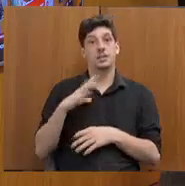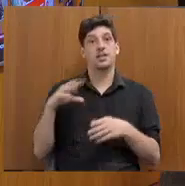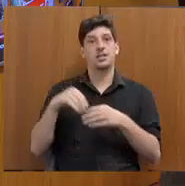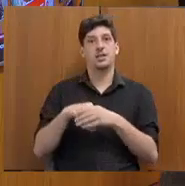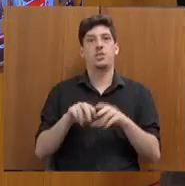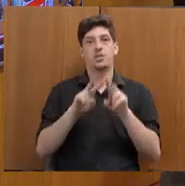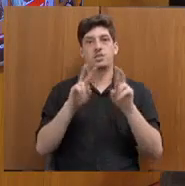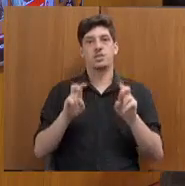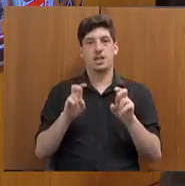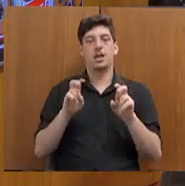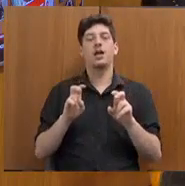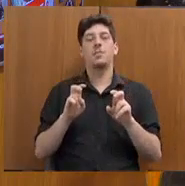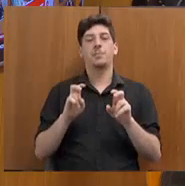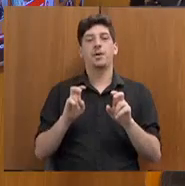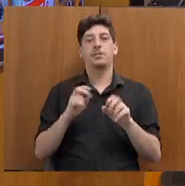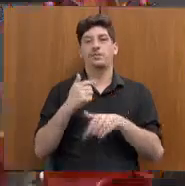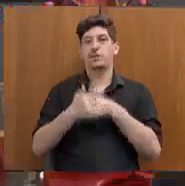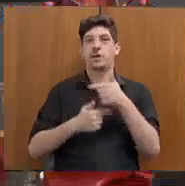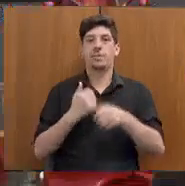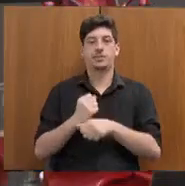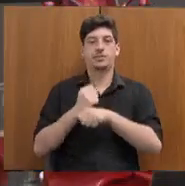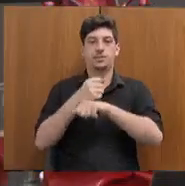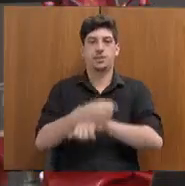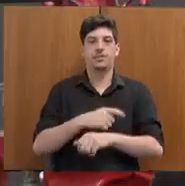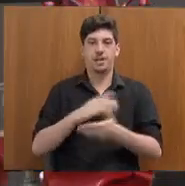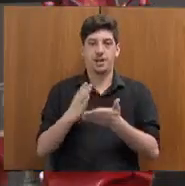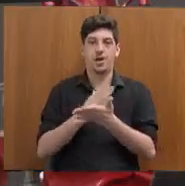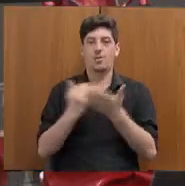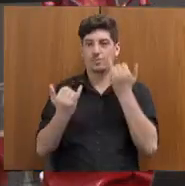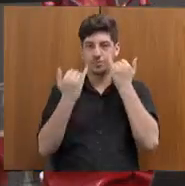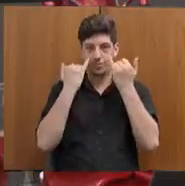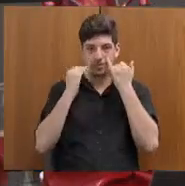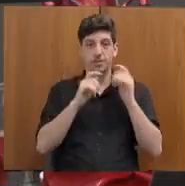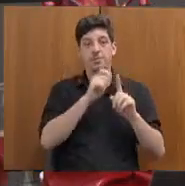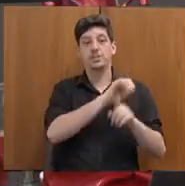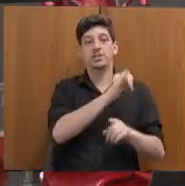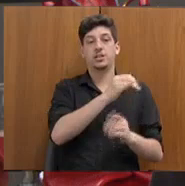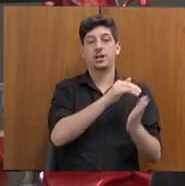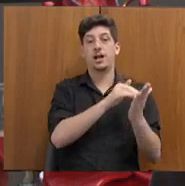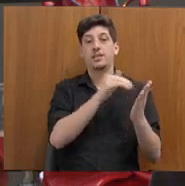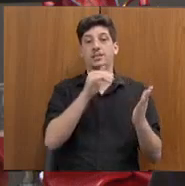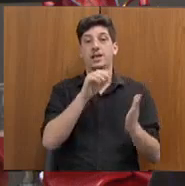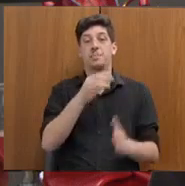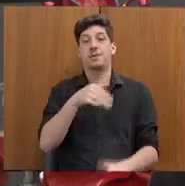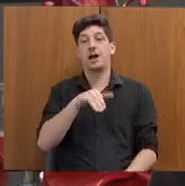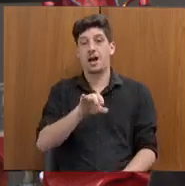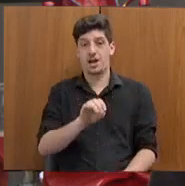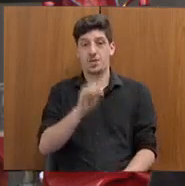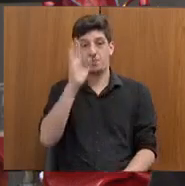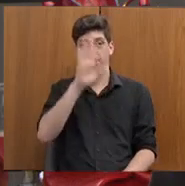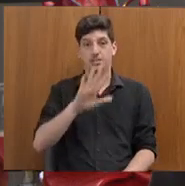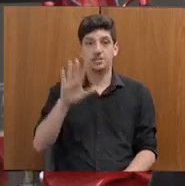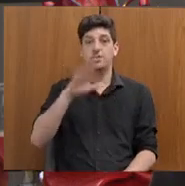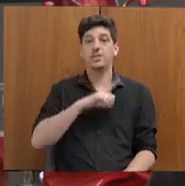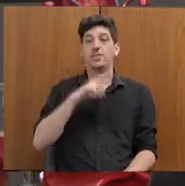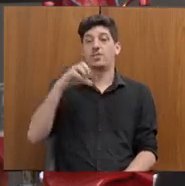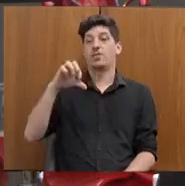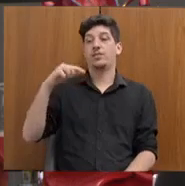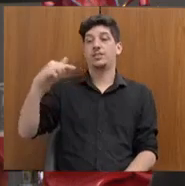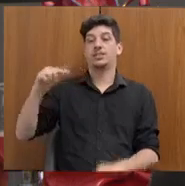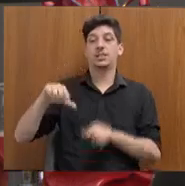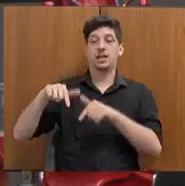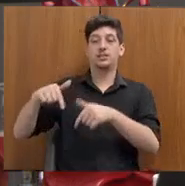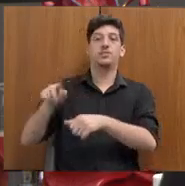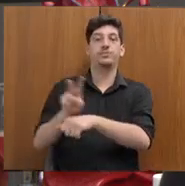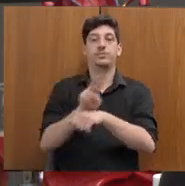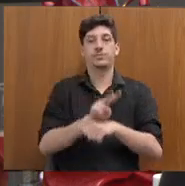Então, nós temos alguns dados aqui. Então, só de janeiro a maio desse ano foram realizadas no Brasil 97 ações fiscais de combate